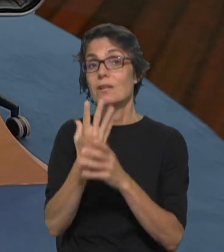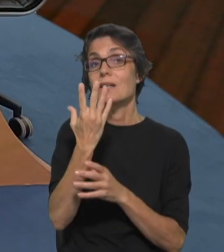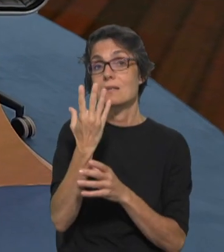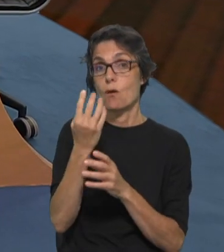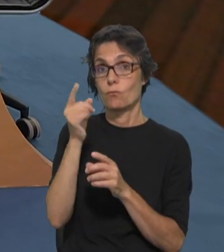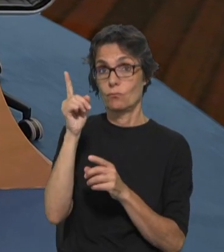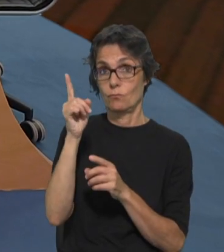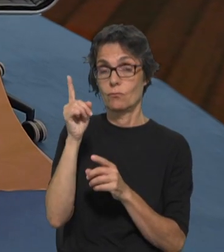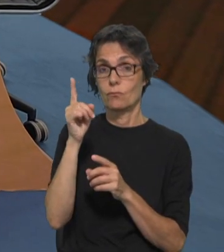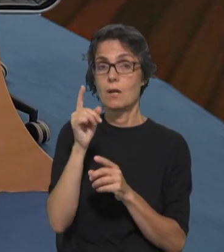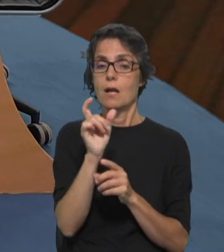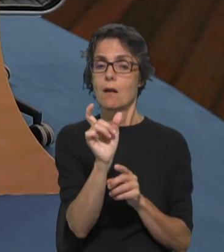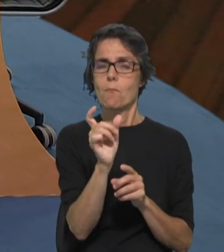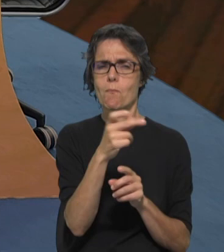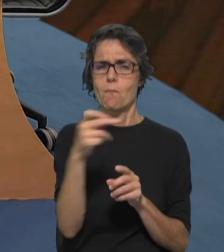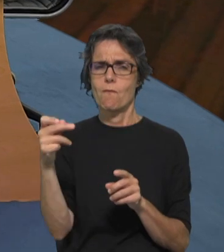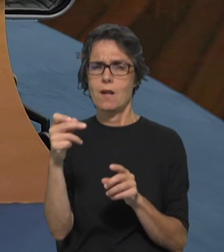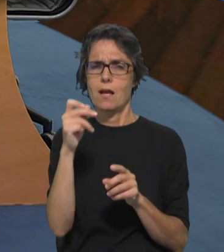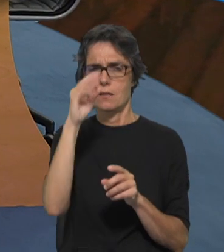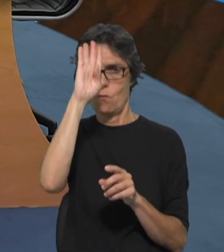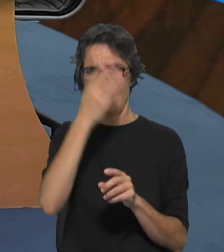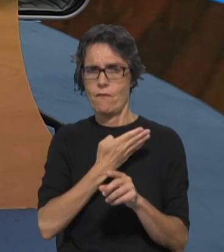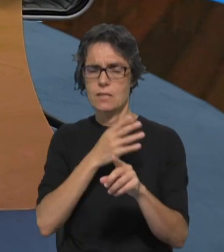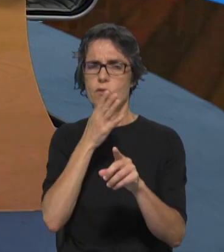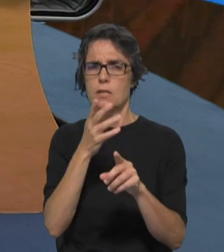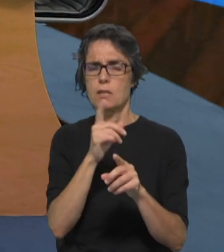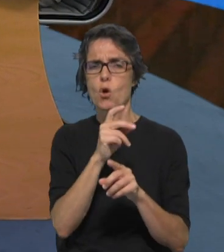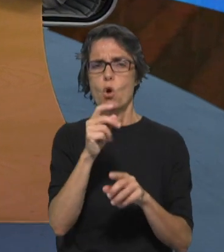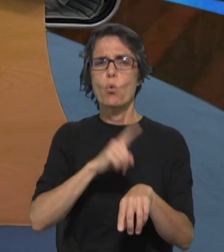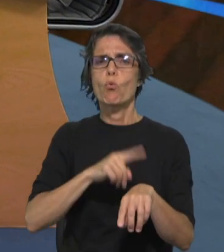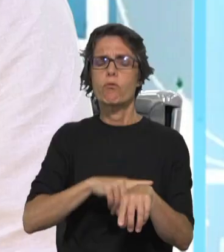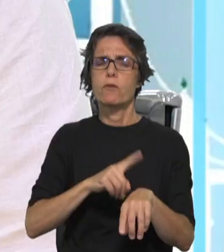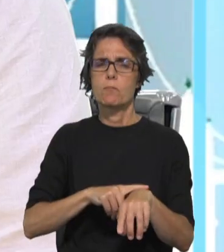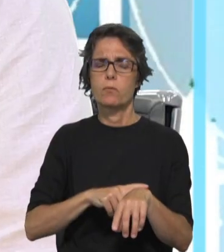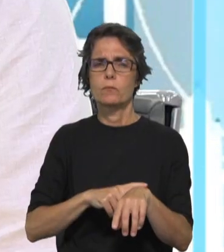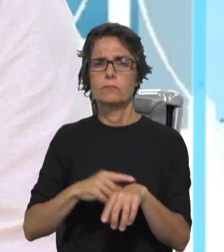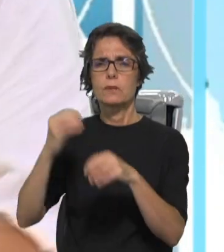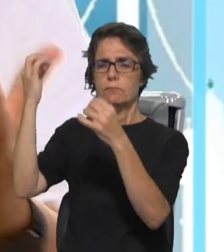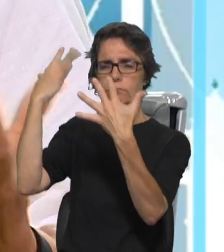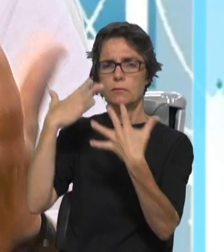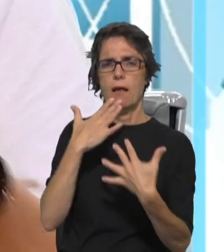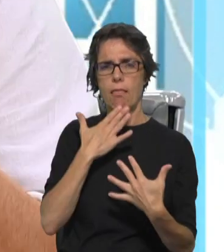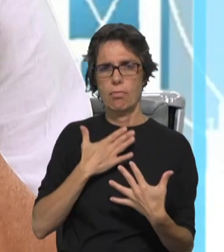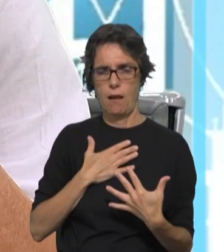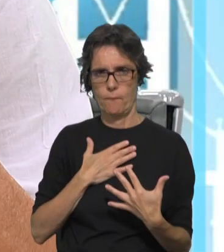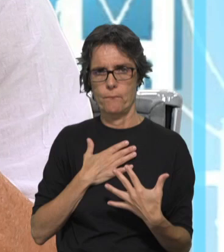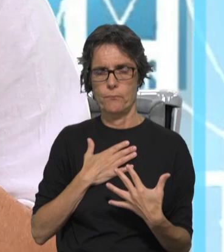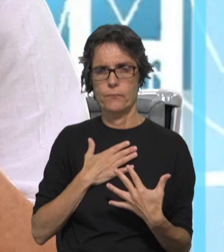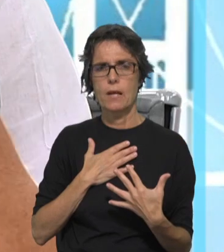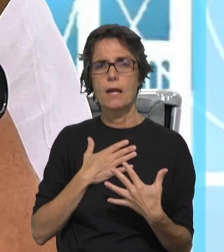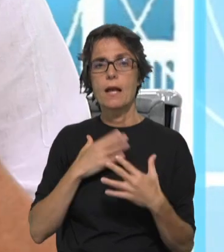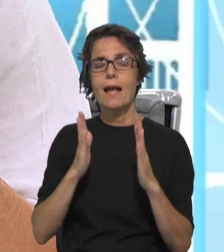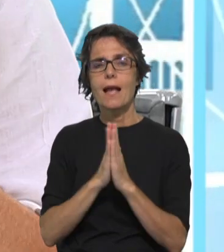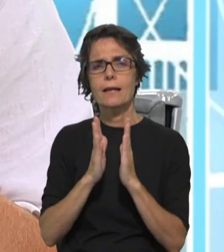criação, uma pequenina frase do Papa Francisco diz que o tempo da criação é um tempo de graça, que a Igreja em diálogo ecuménico